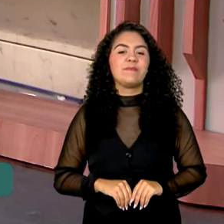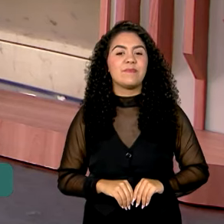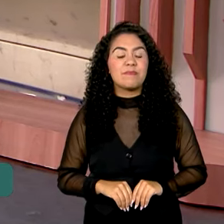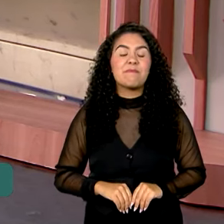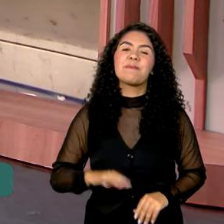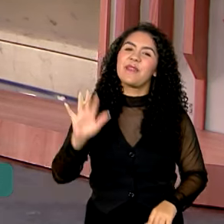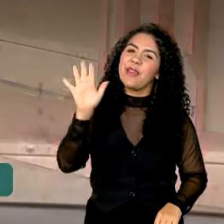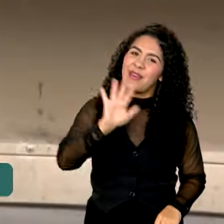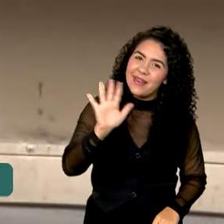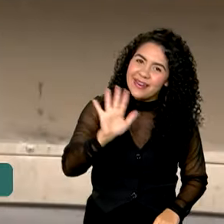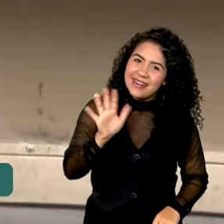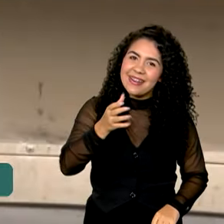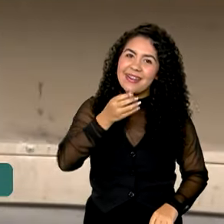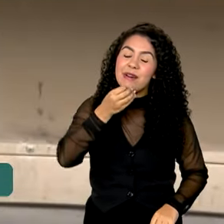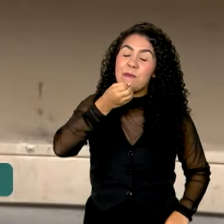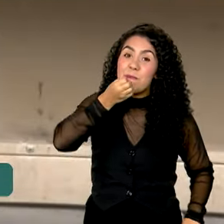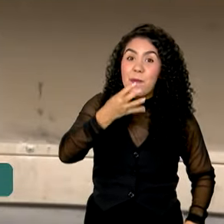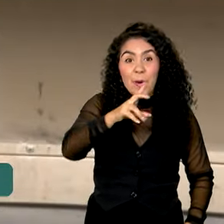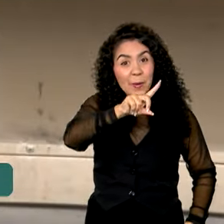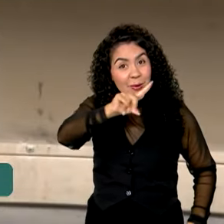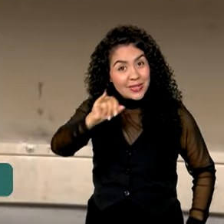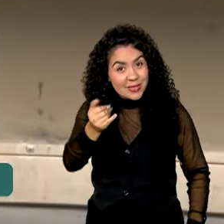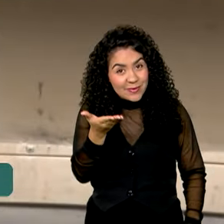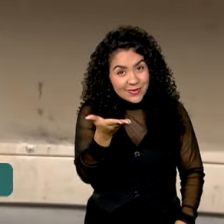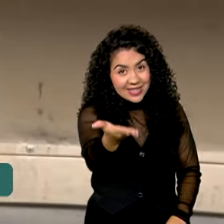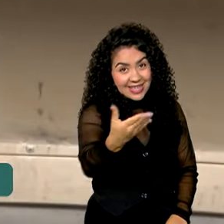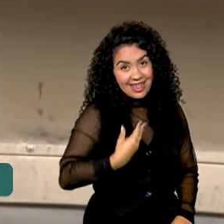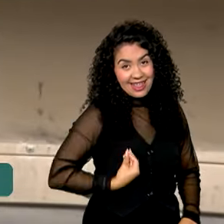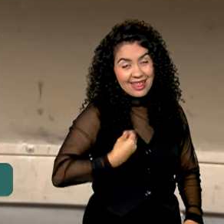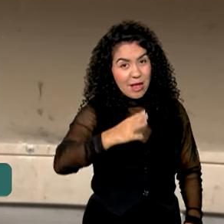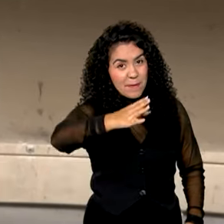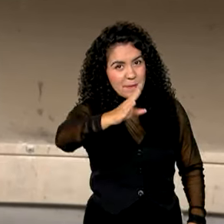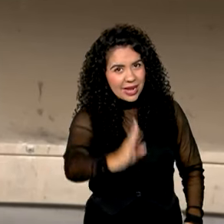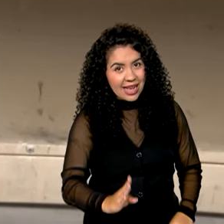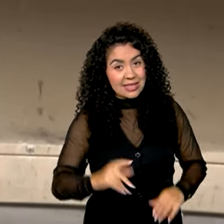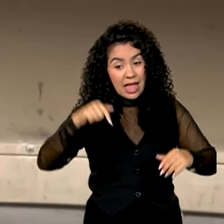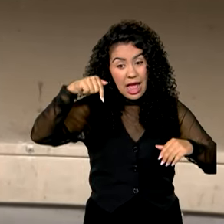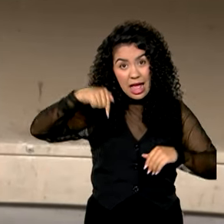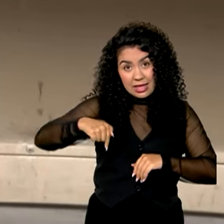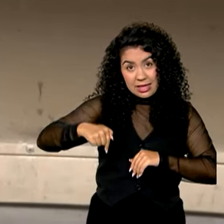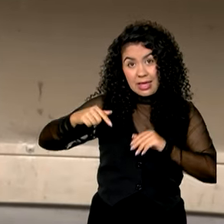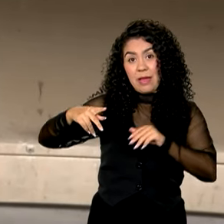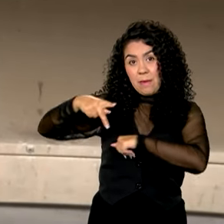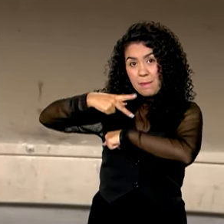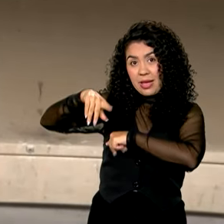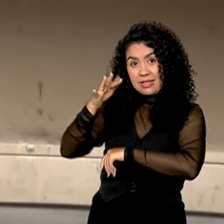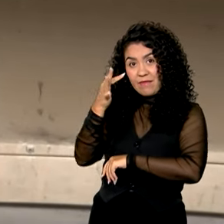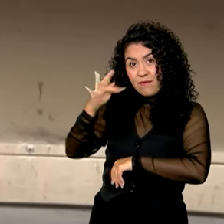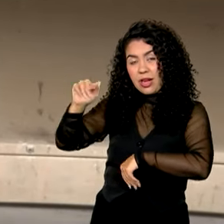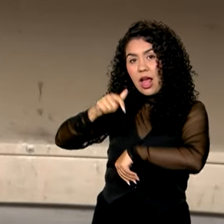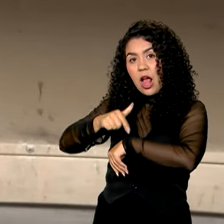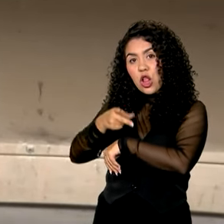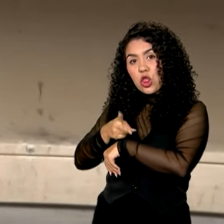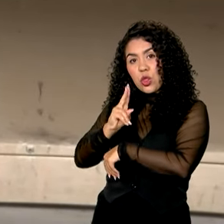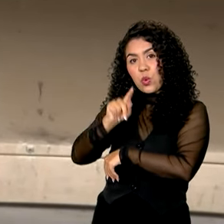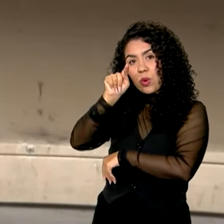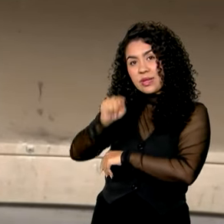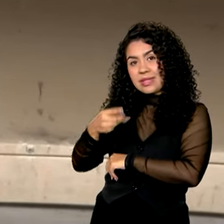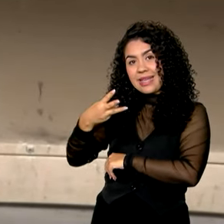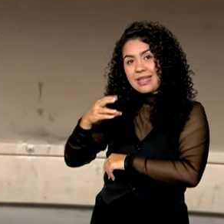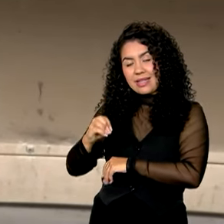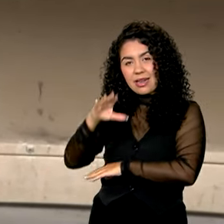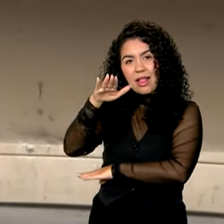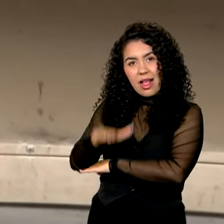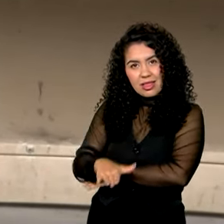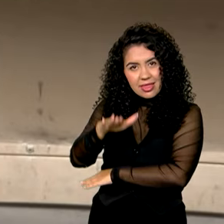Oi, Karine, boa tarde. Bom dia para você aí no Brasil, na verdade, né? Aqui são duas e meia da tarde, cinco horas a mais em relação